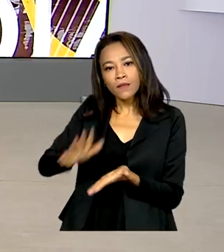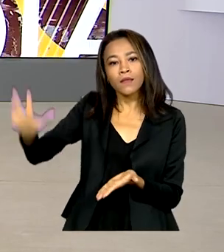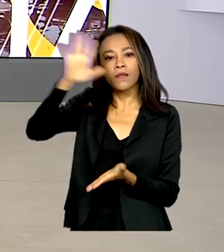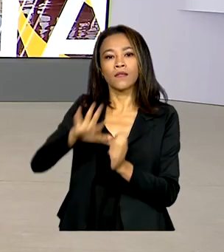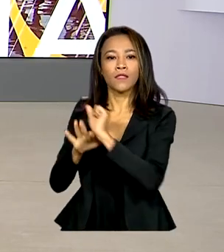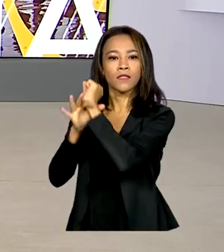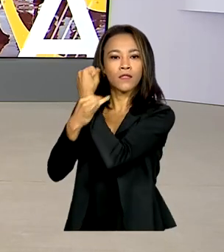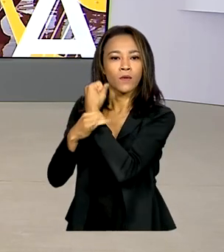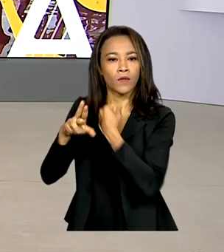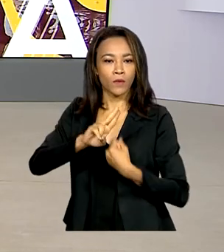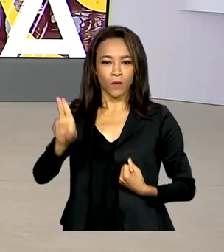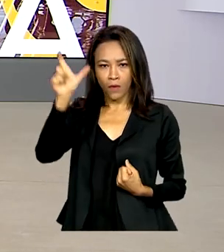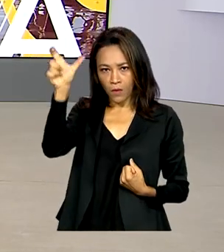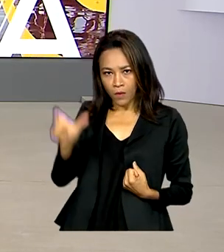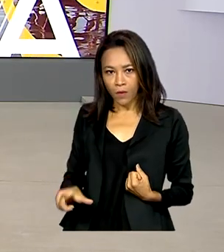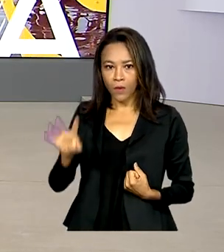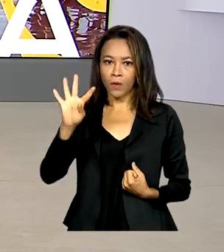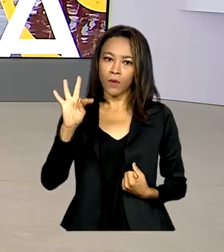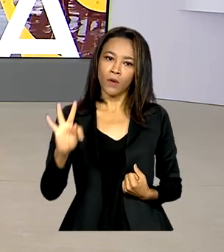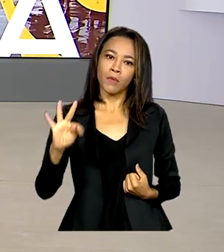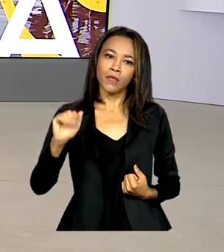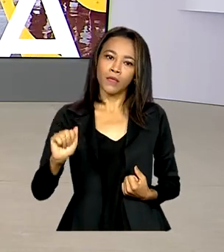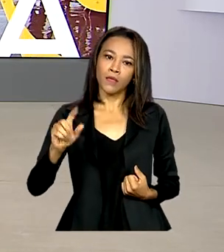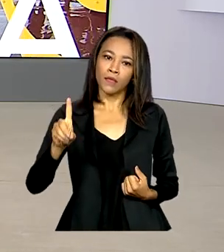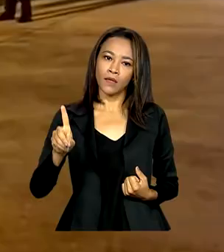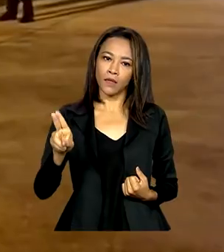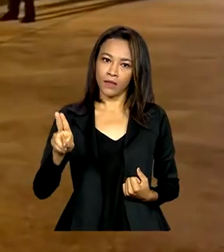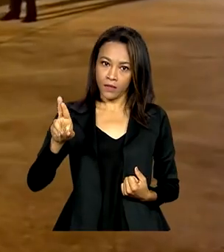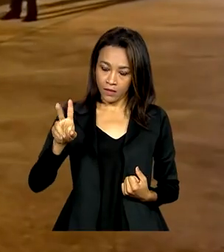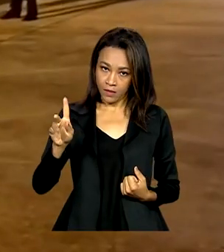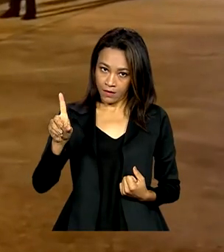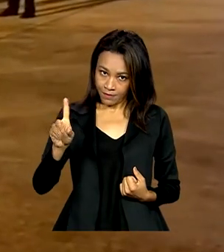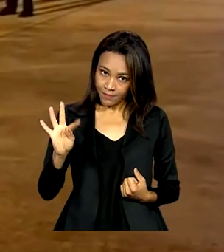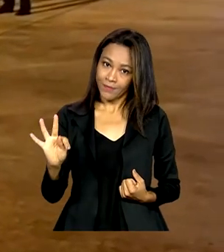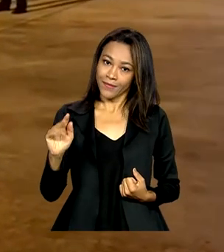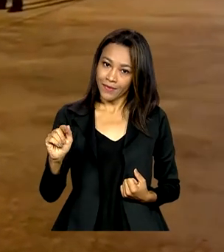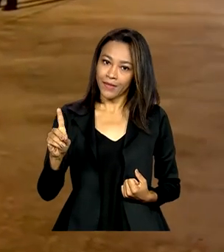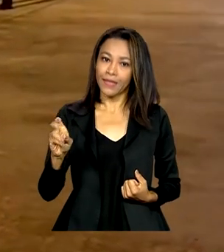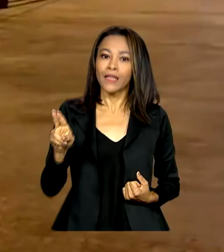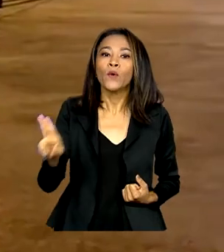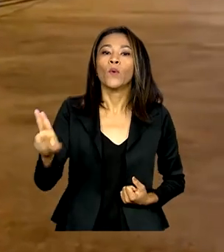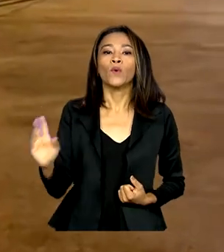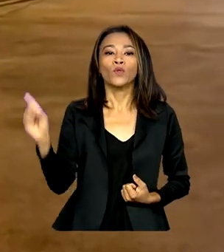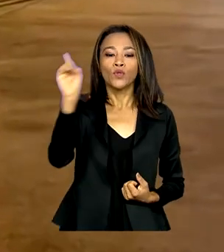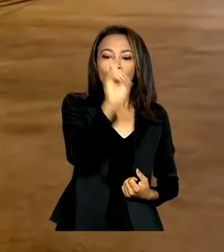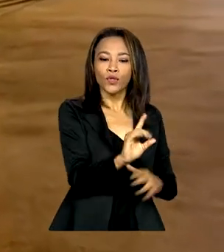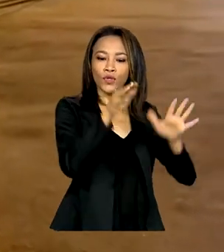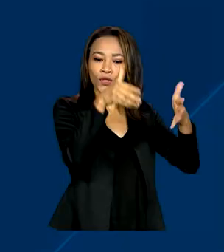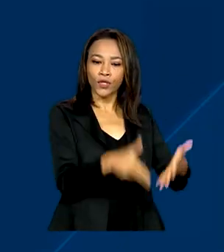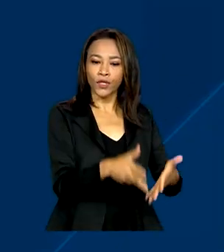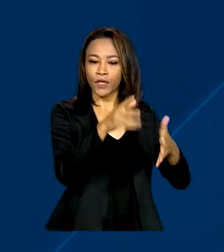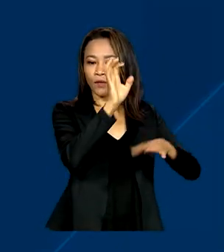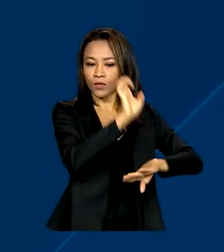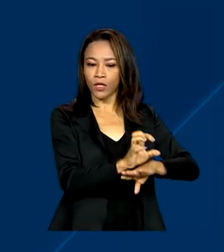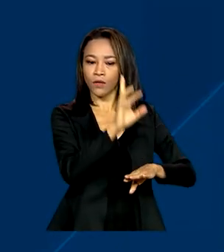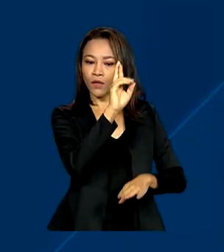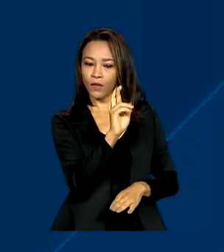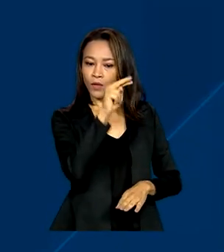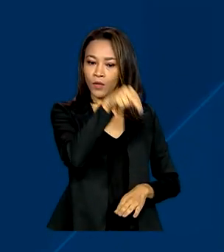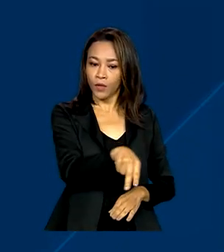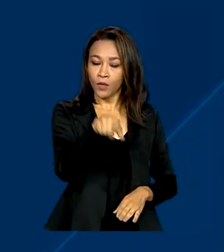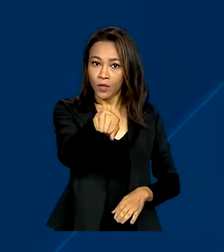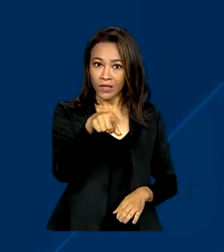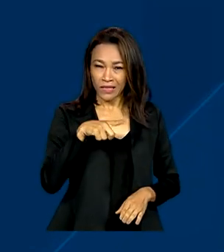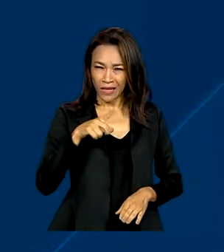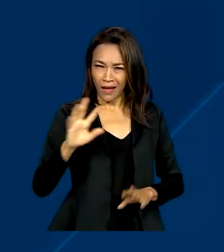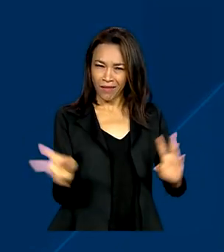Tadeu Alencar, chega hoje a Natal no Rio Grande do Norte para acompanhar de perto o trabalho da Força Nacional no Estado, que